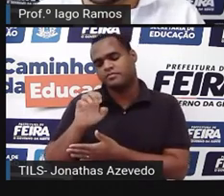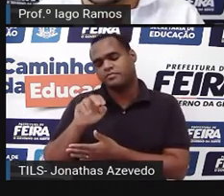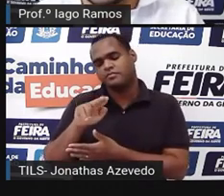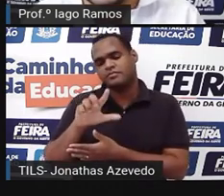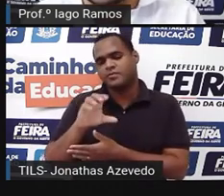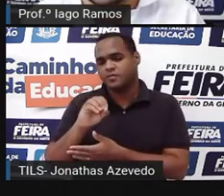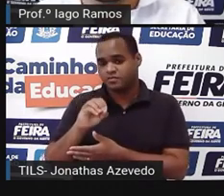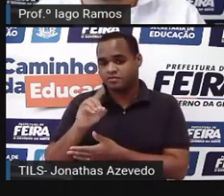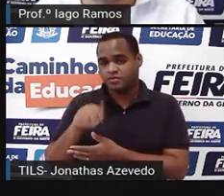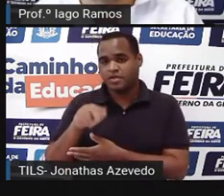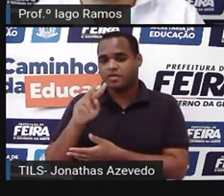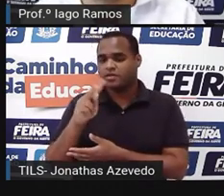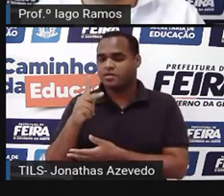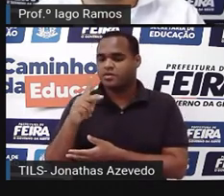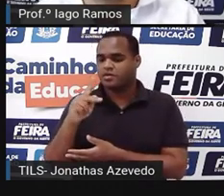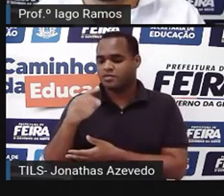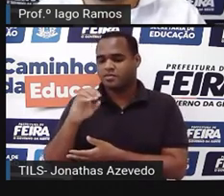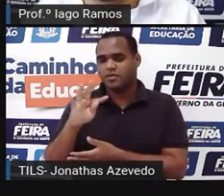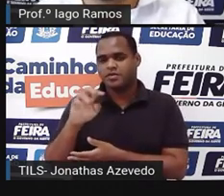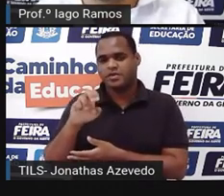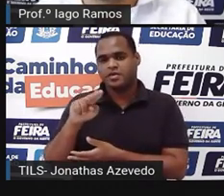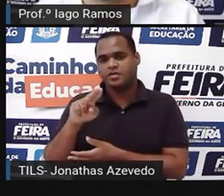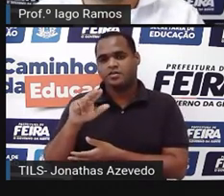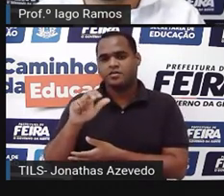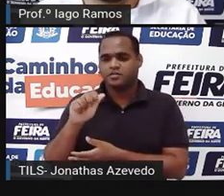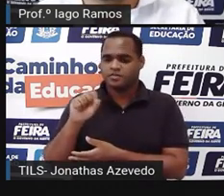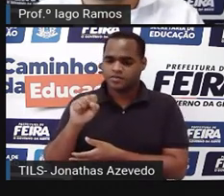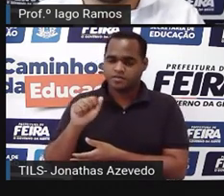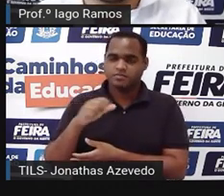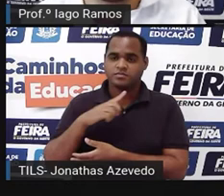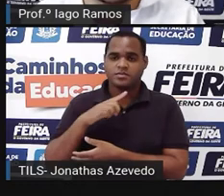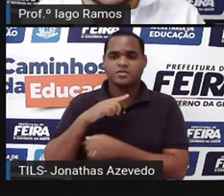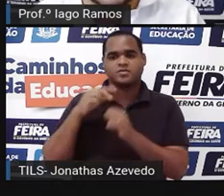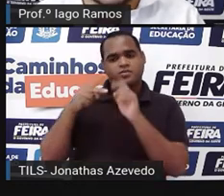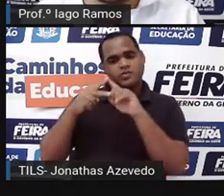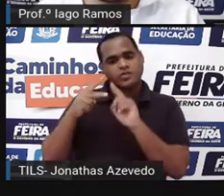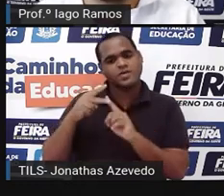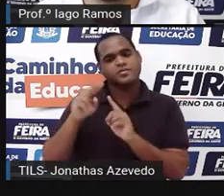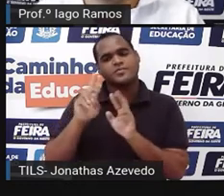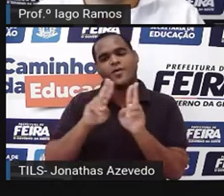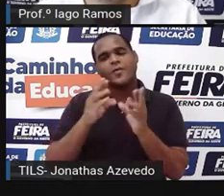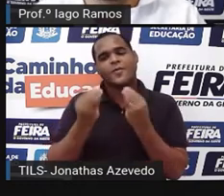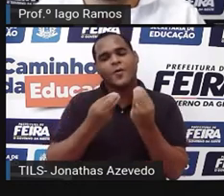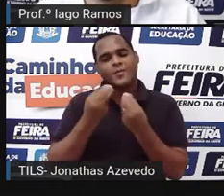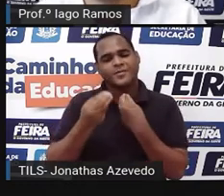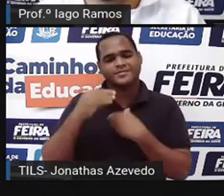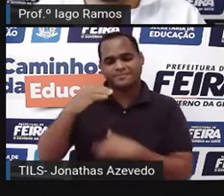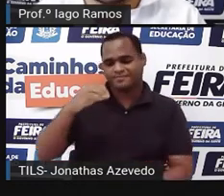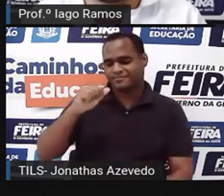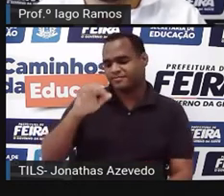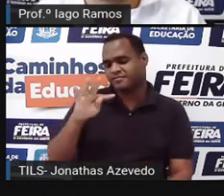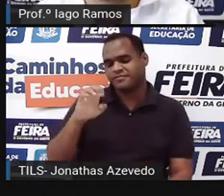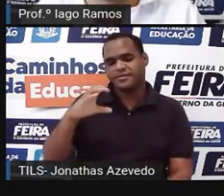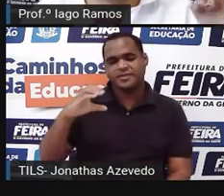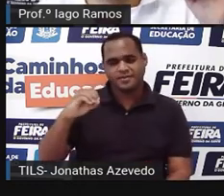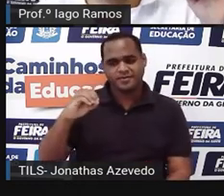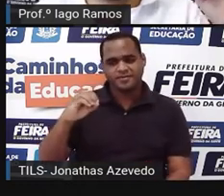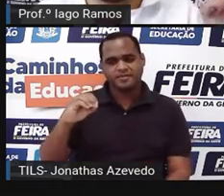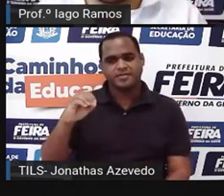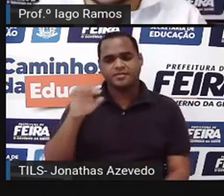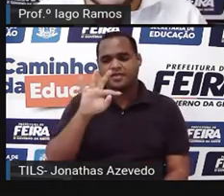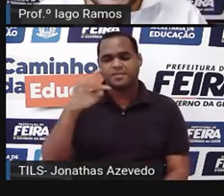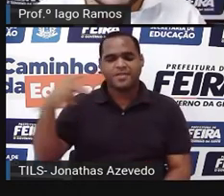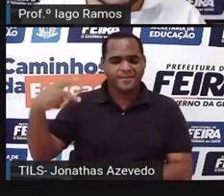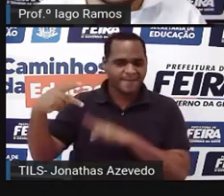hipotenusa, e os outros dois lados são chamados de catetos, tá bom? Teorema de Pitágoras é uma